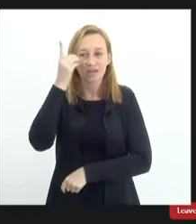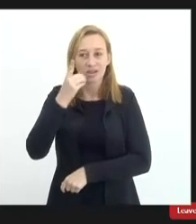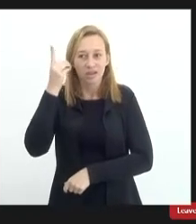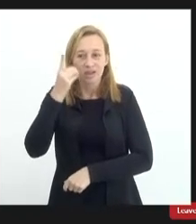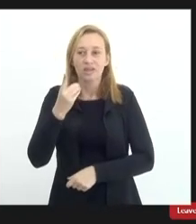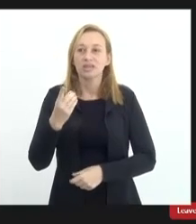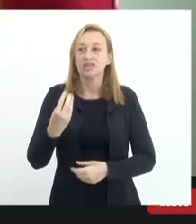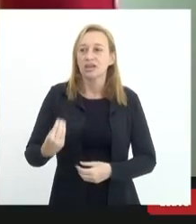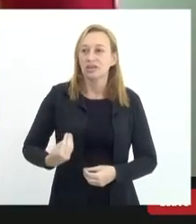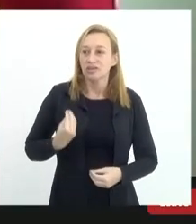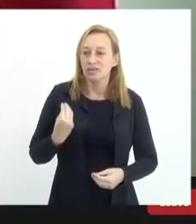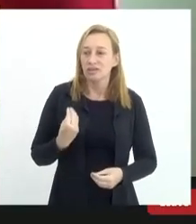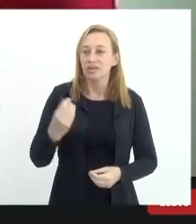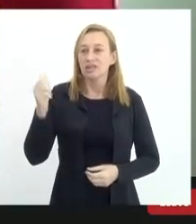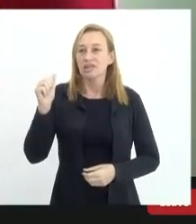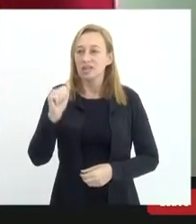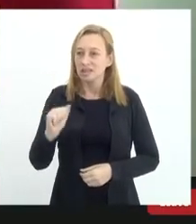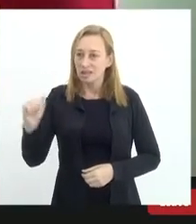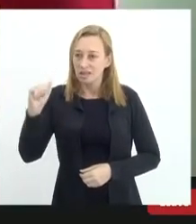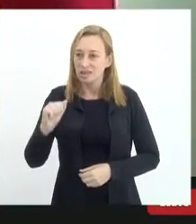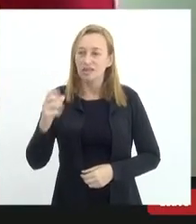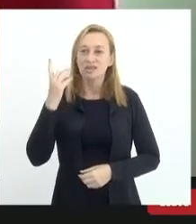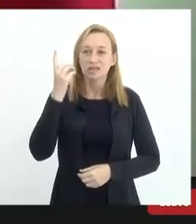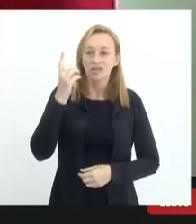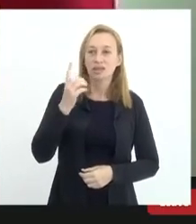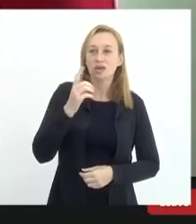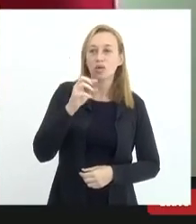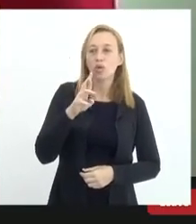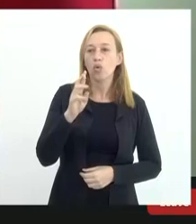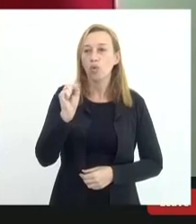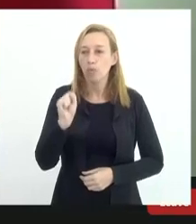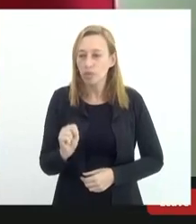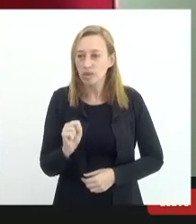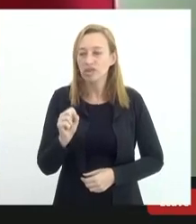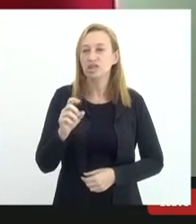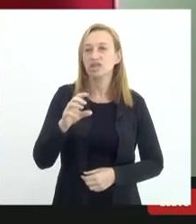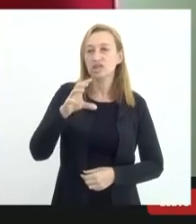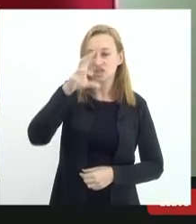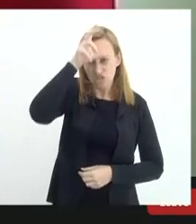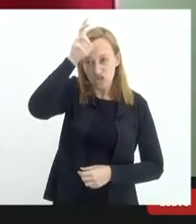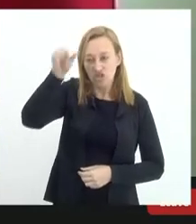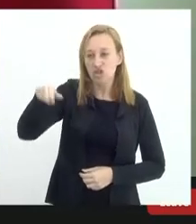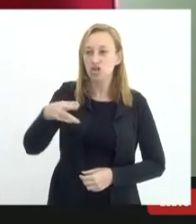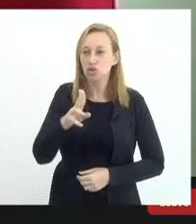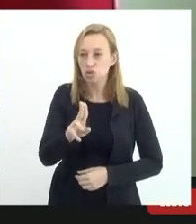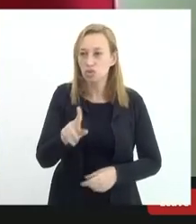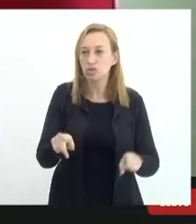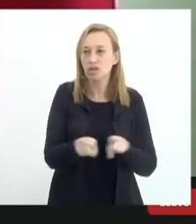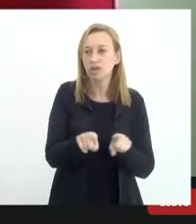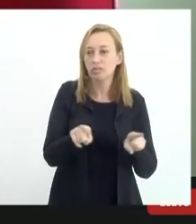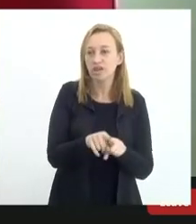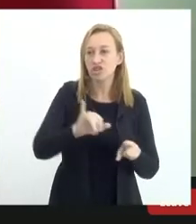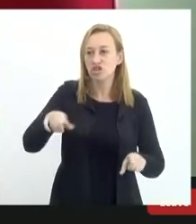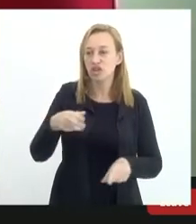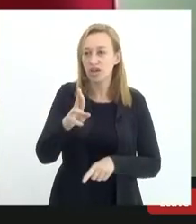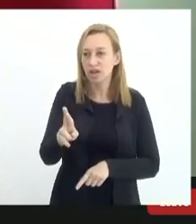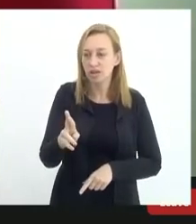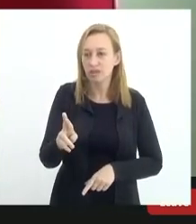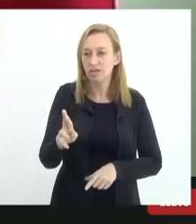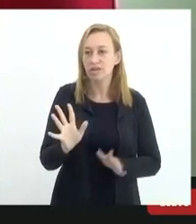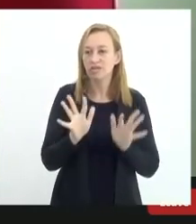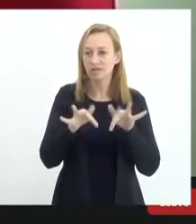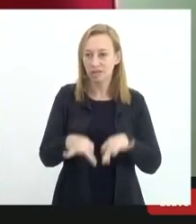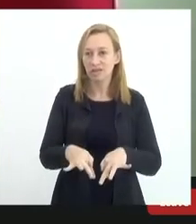da presença das assessorias do deputado Rubem Bontempo Tia Ju e Jair Betancur declaro